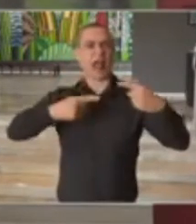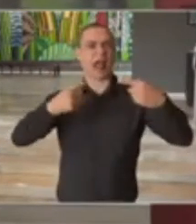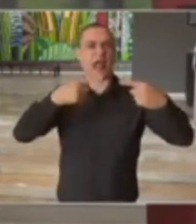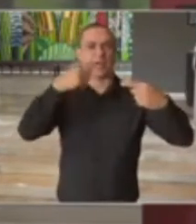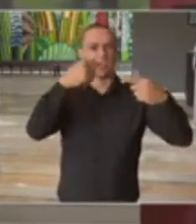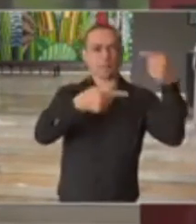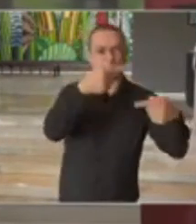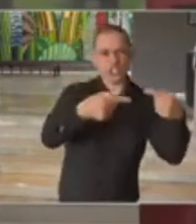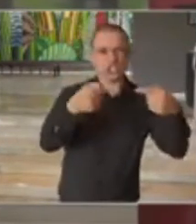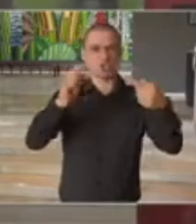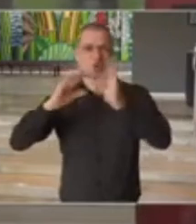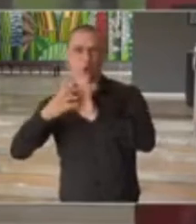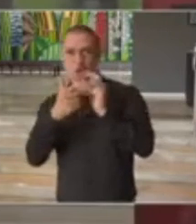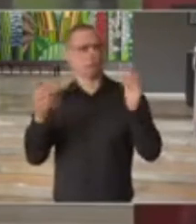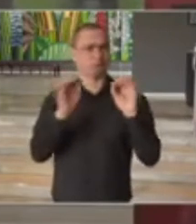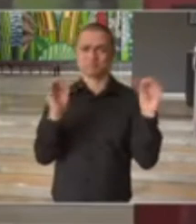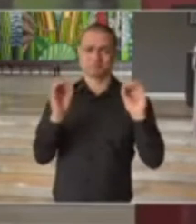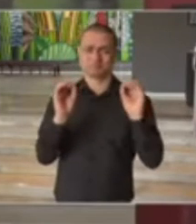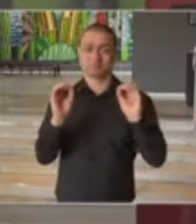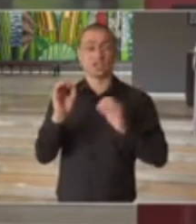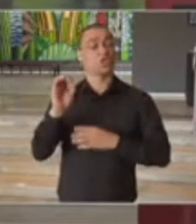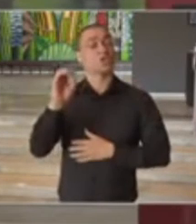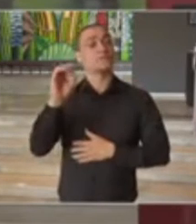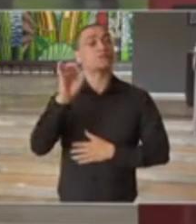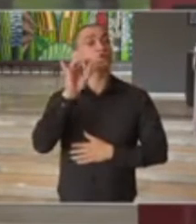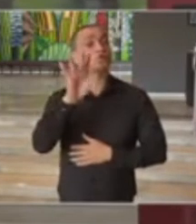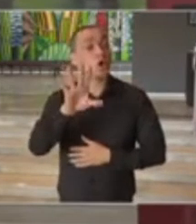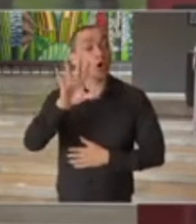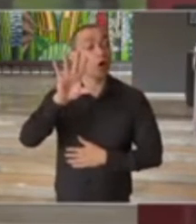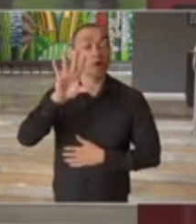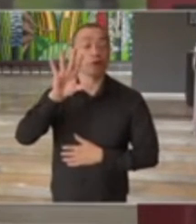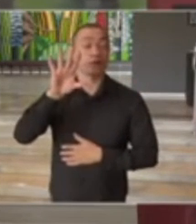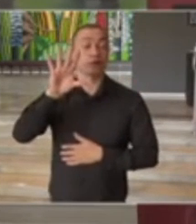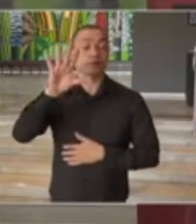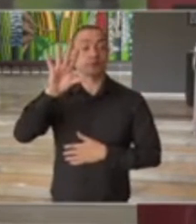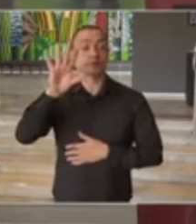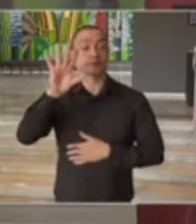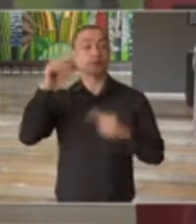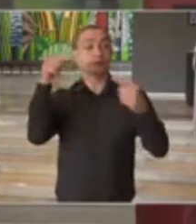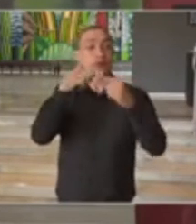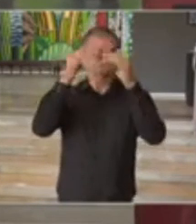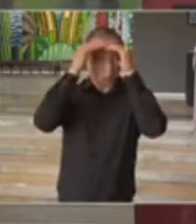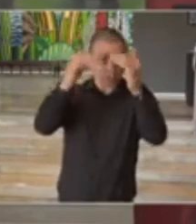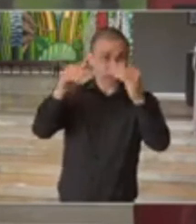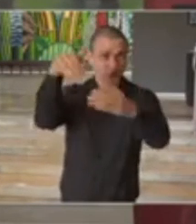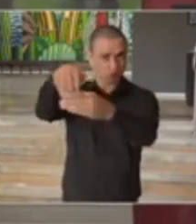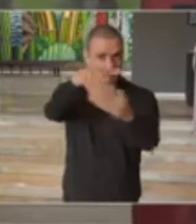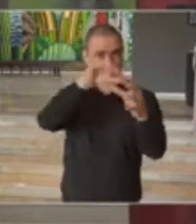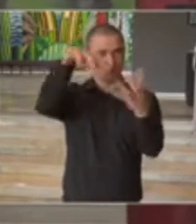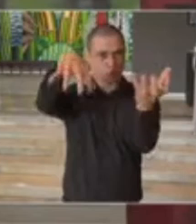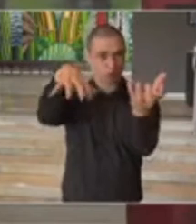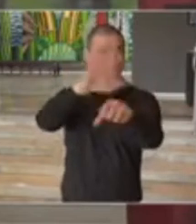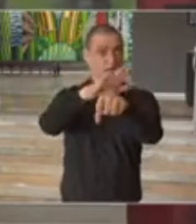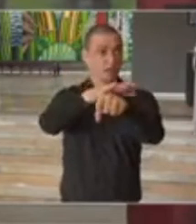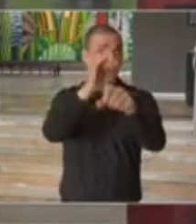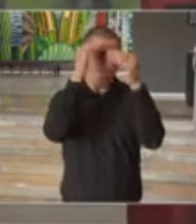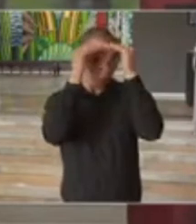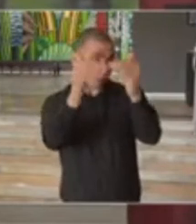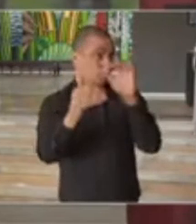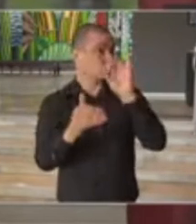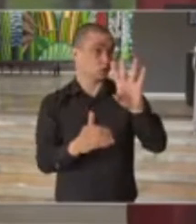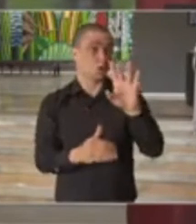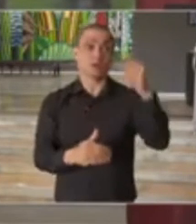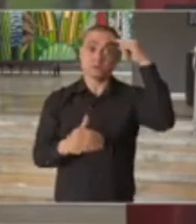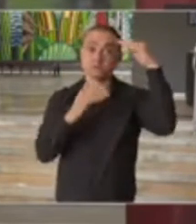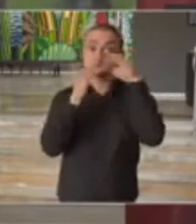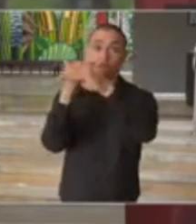política institucional. Era uma decisão de obediência a uma medida do Congresso Nacional, de bom